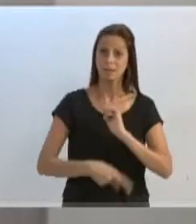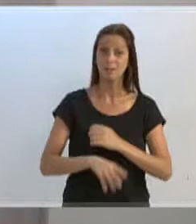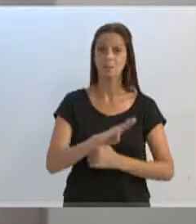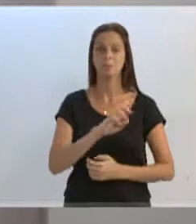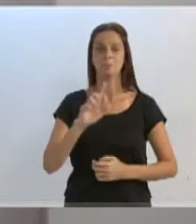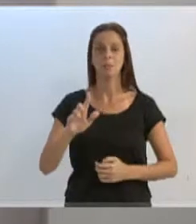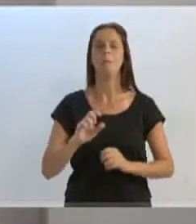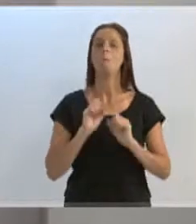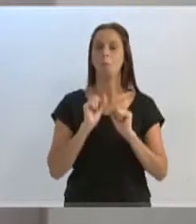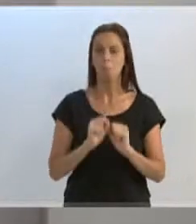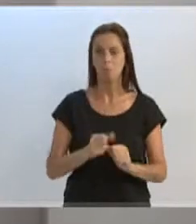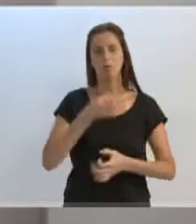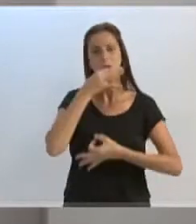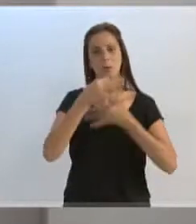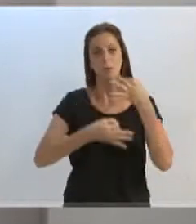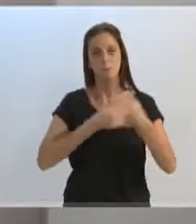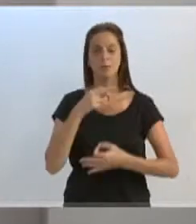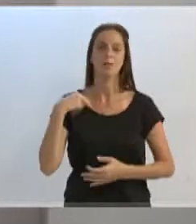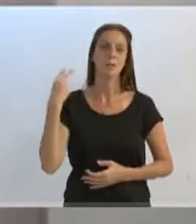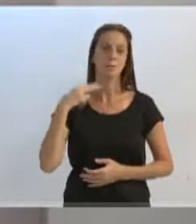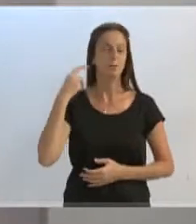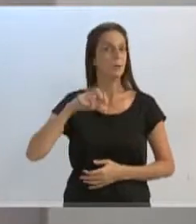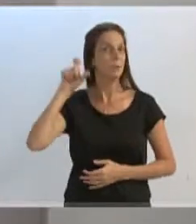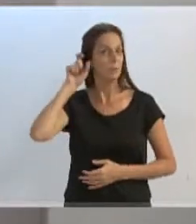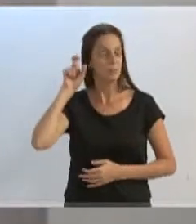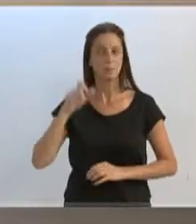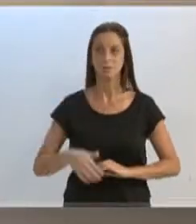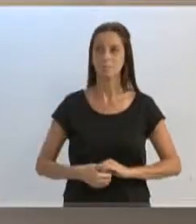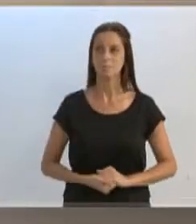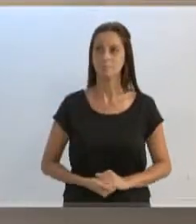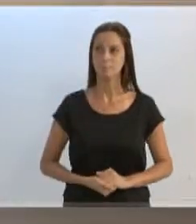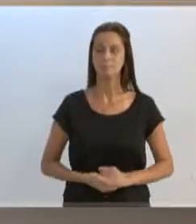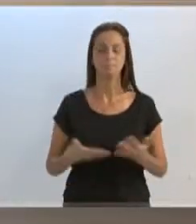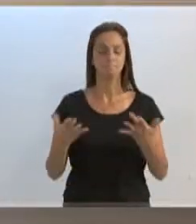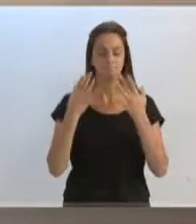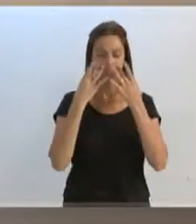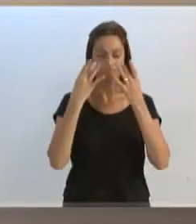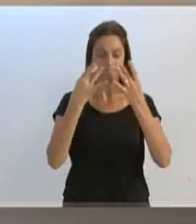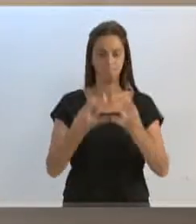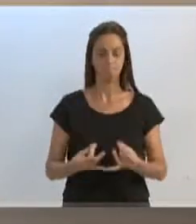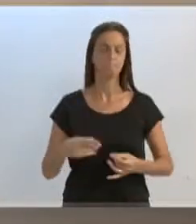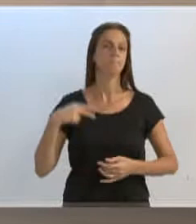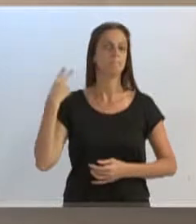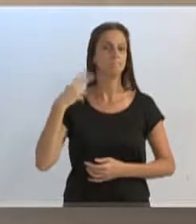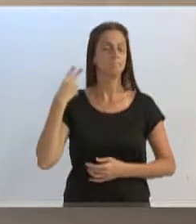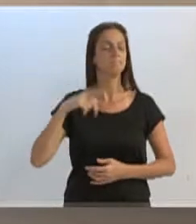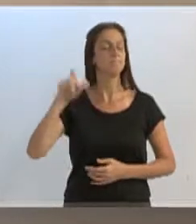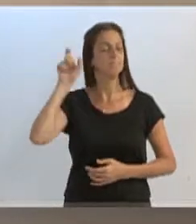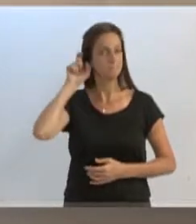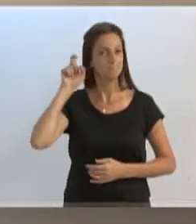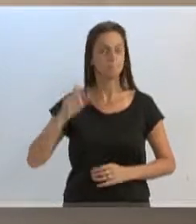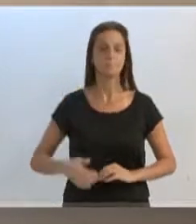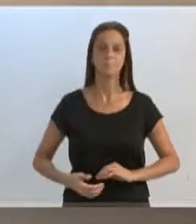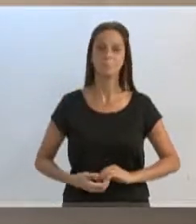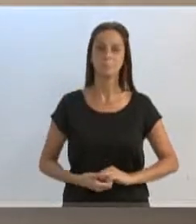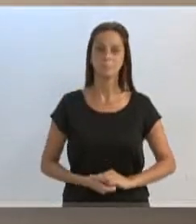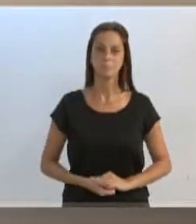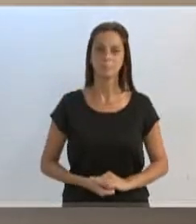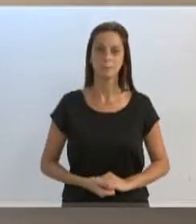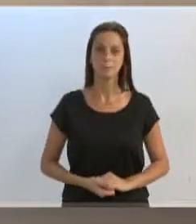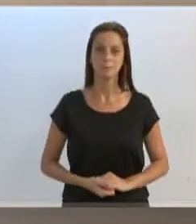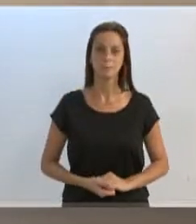município. Concedo uma parte ao vereador Yantz Mantão. Vamos ouvir, então, com autorização do orador, em a parte, o vereador Yantz Mantão.